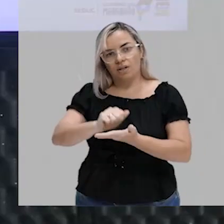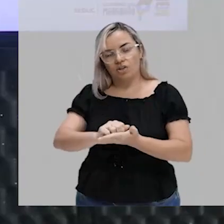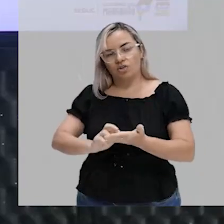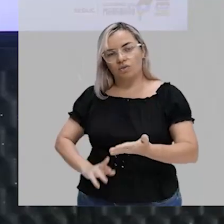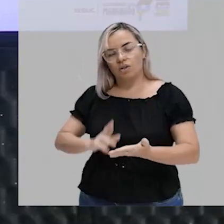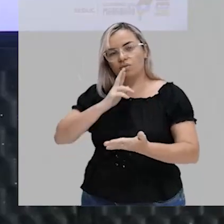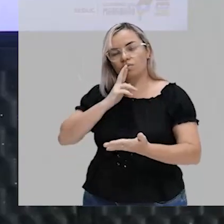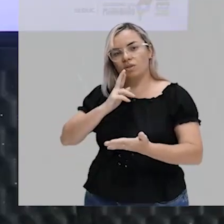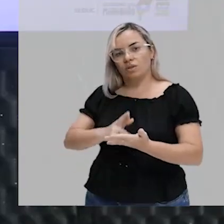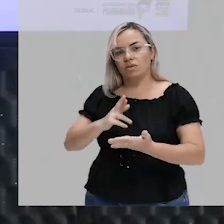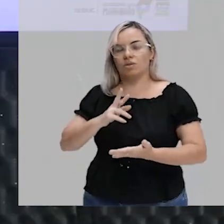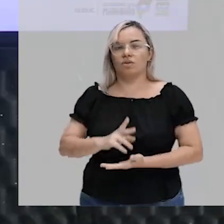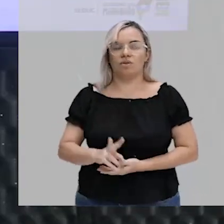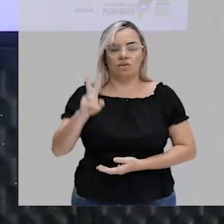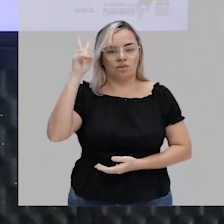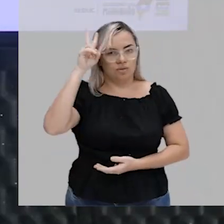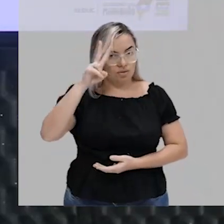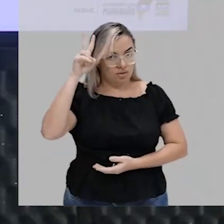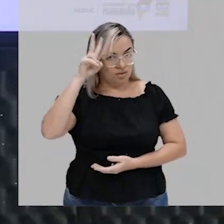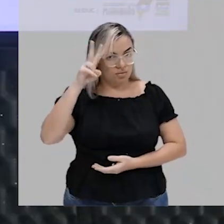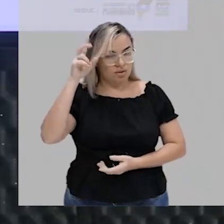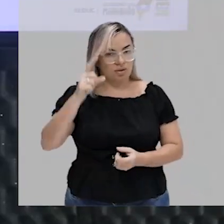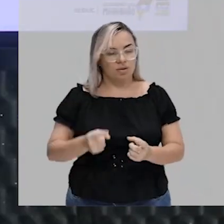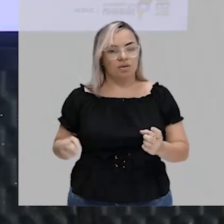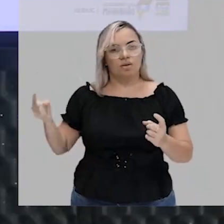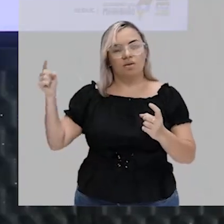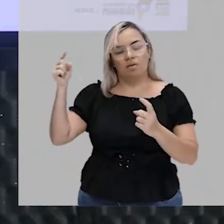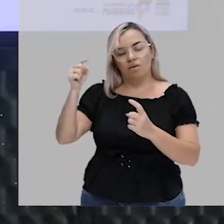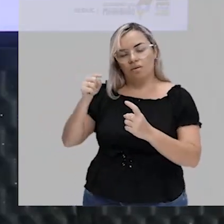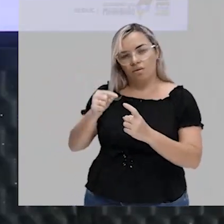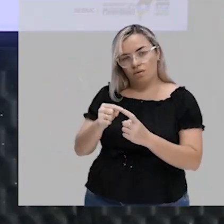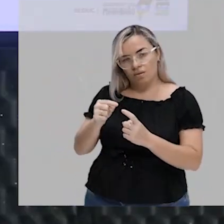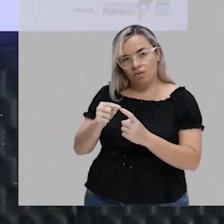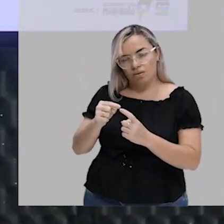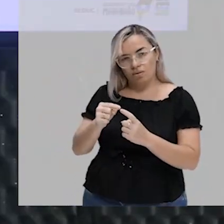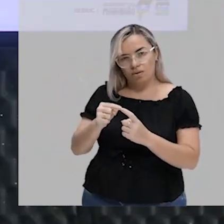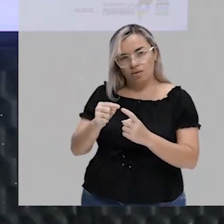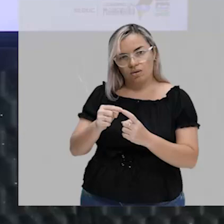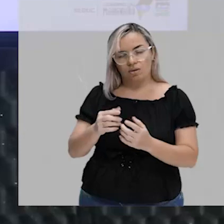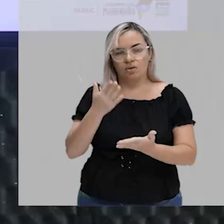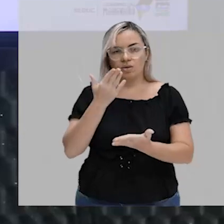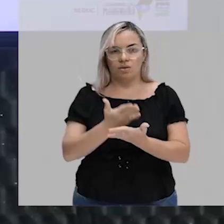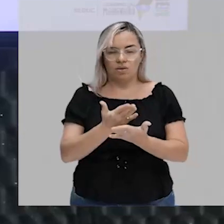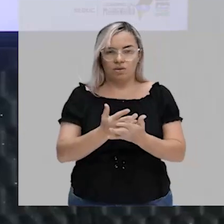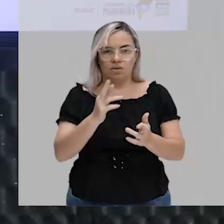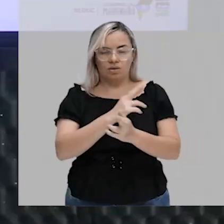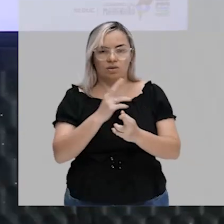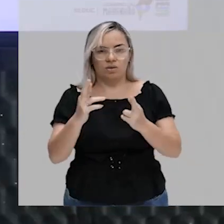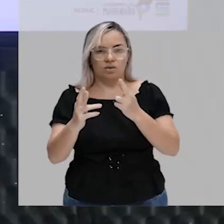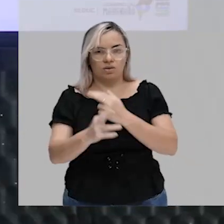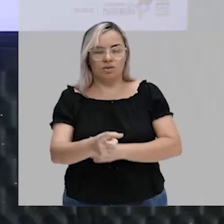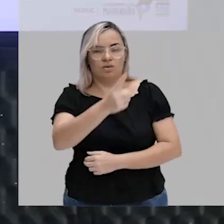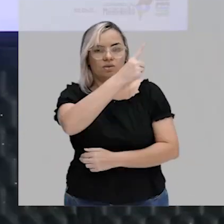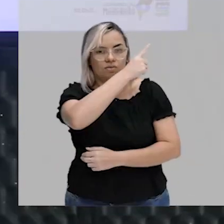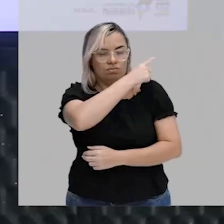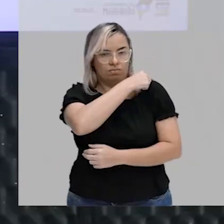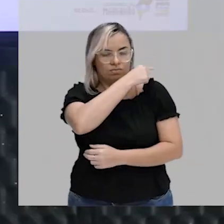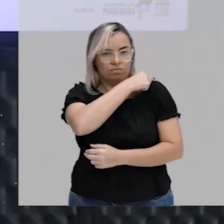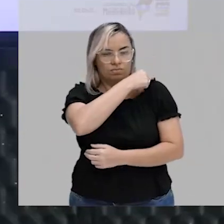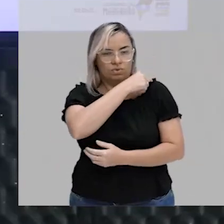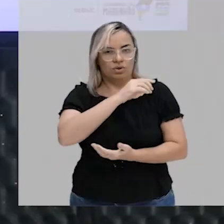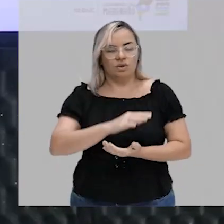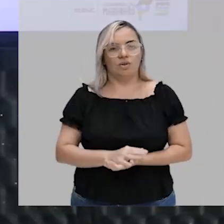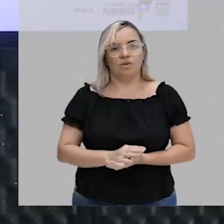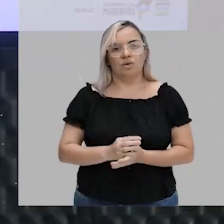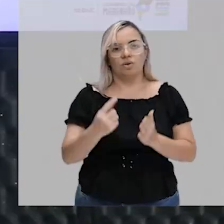Lembra, aqui o nosso objetivo é dar aulas relativas à primeira série do ensino médio dentro